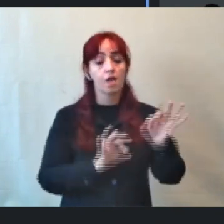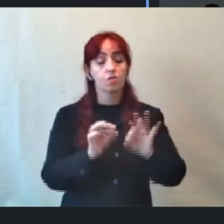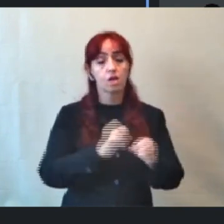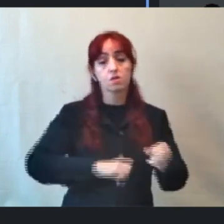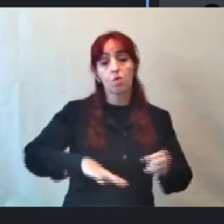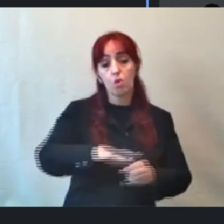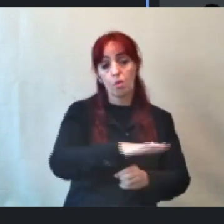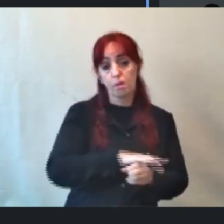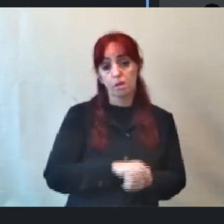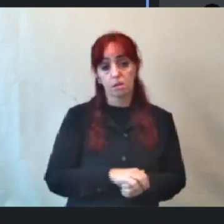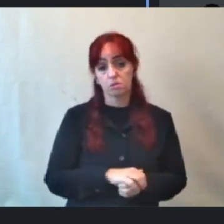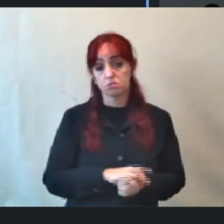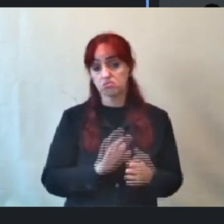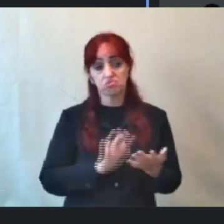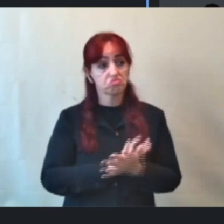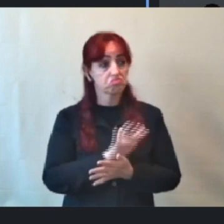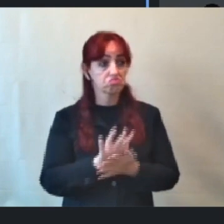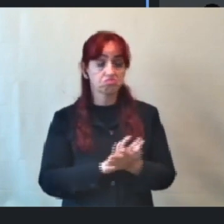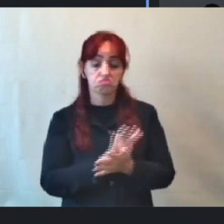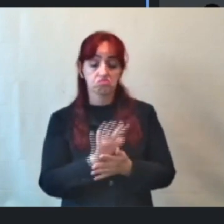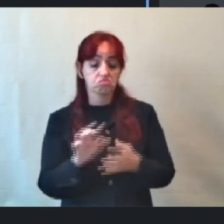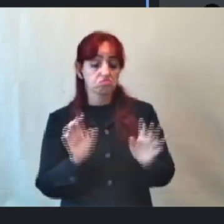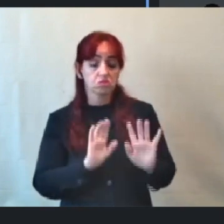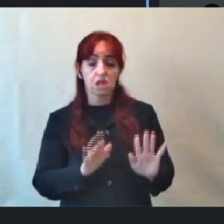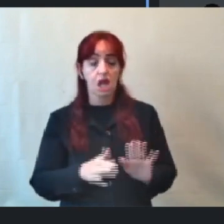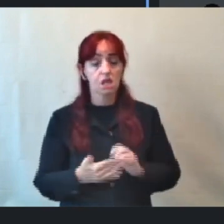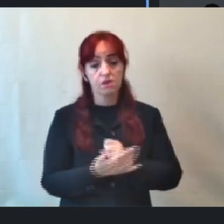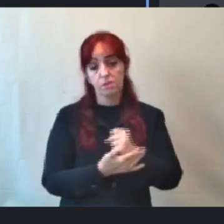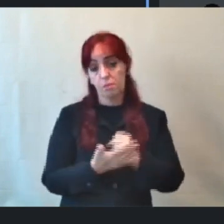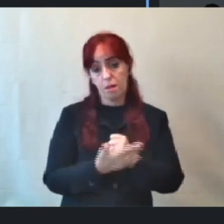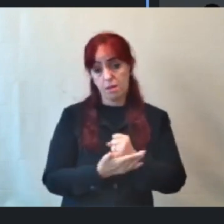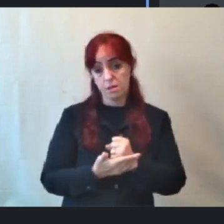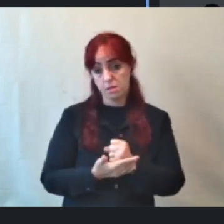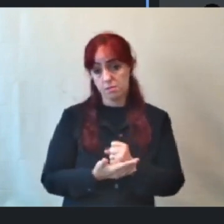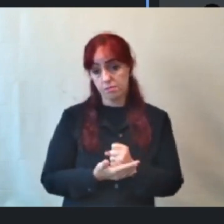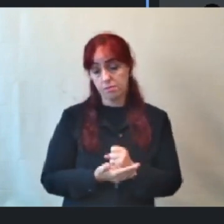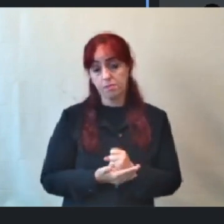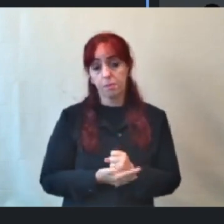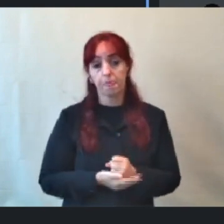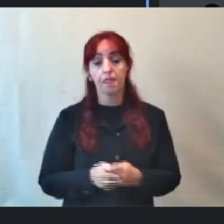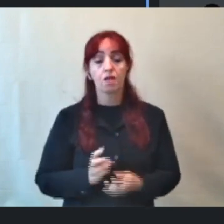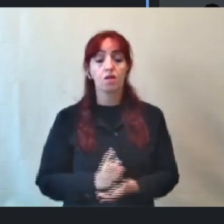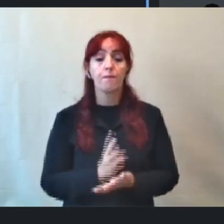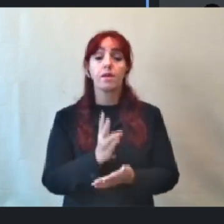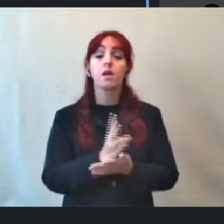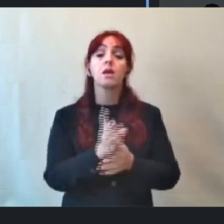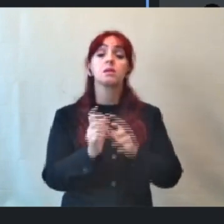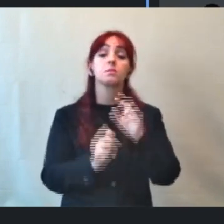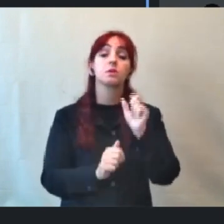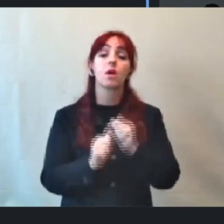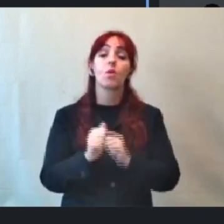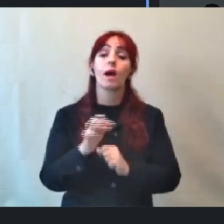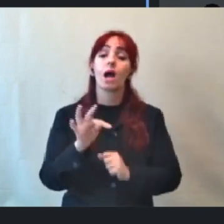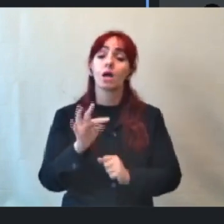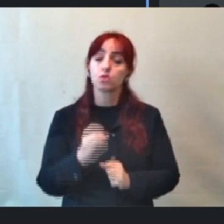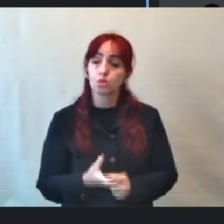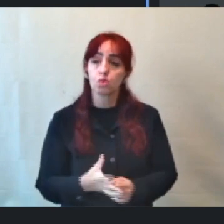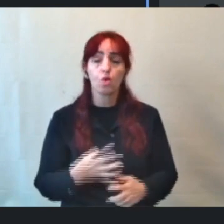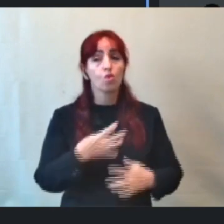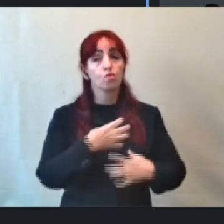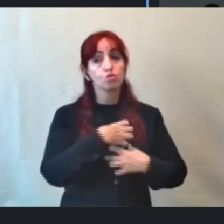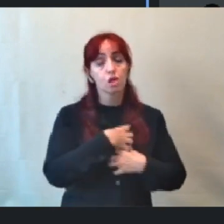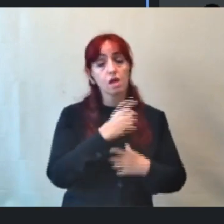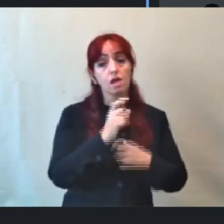isso não tem nada a ver com ser ou não ser base, é só mesmo um ato, um gesto, né, que